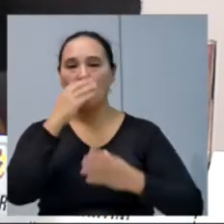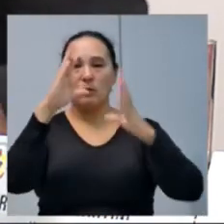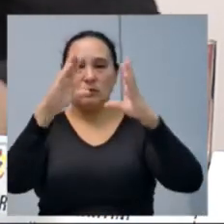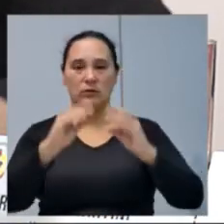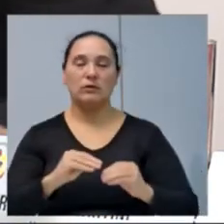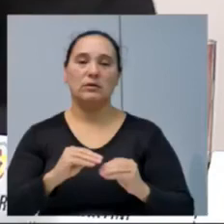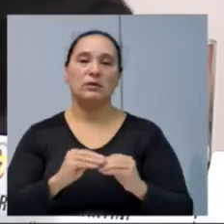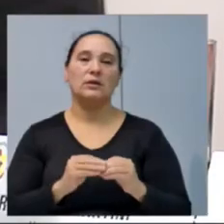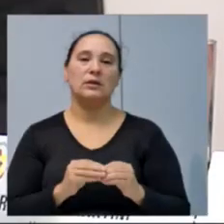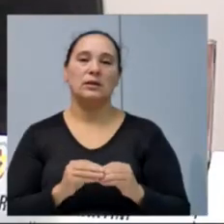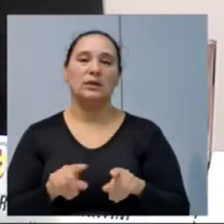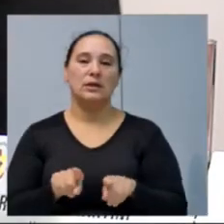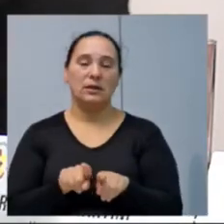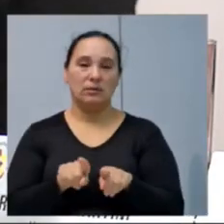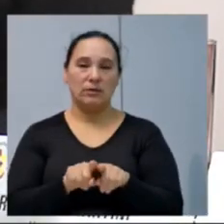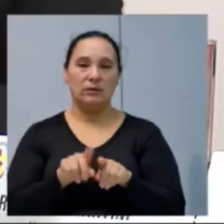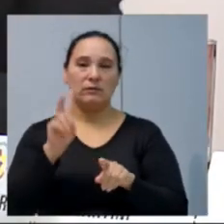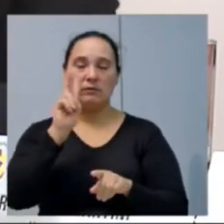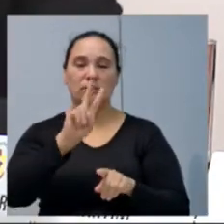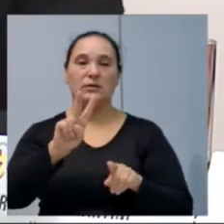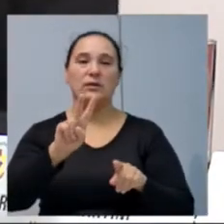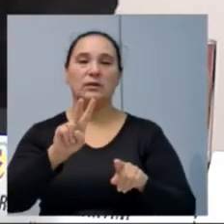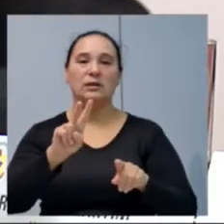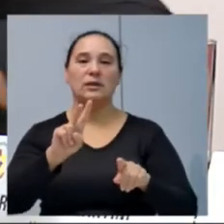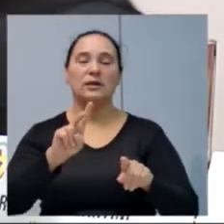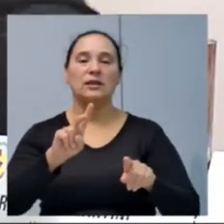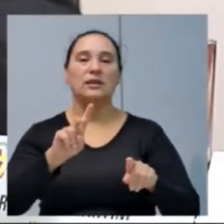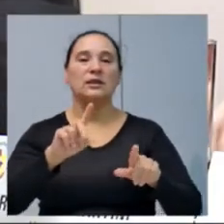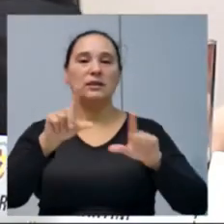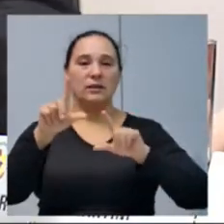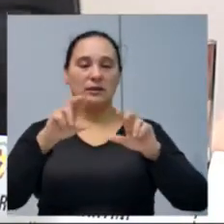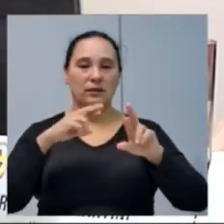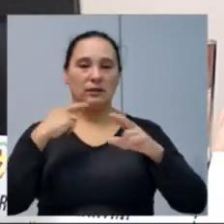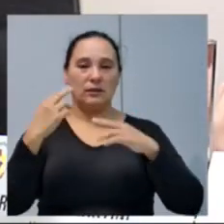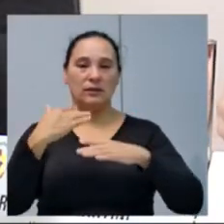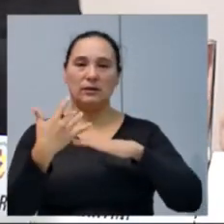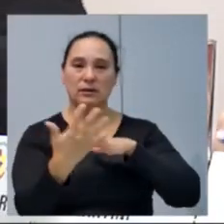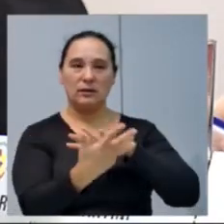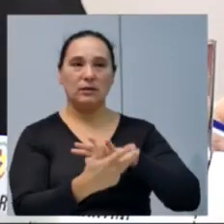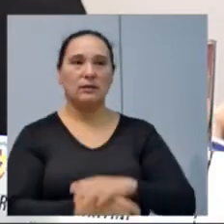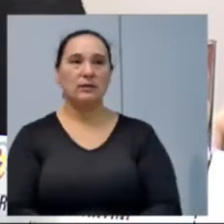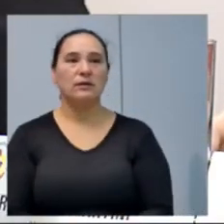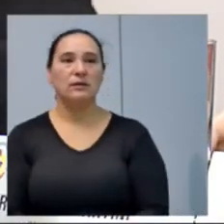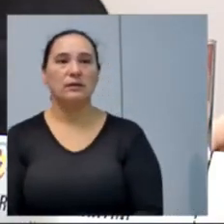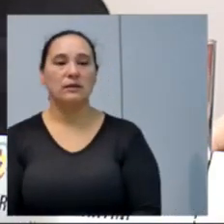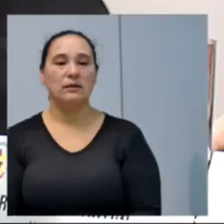uma boa noite, também àqueles que nos acompanharam através das redes sociais. Obrigado.